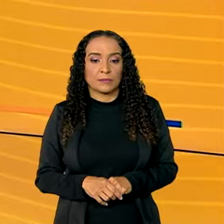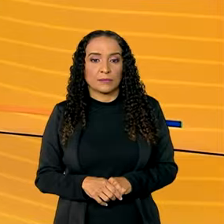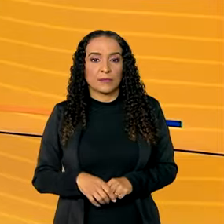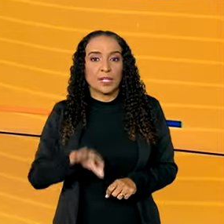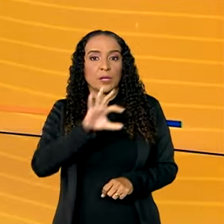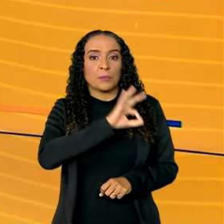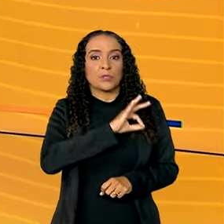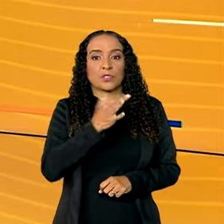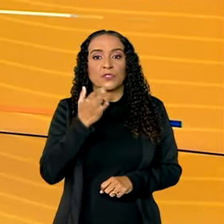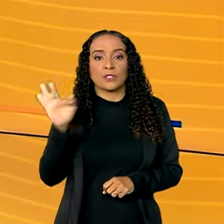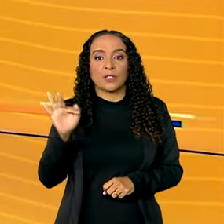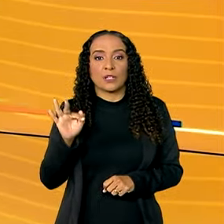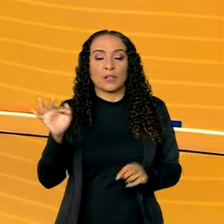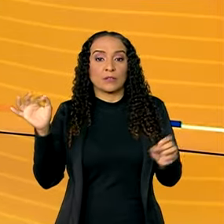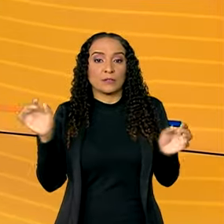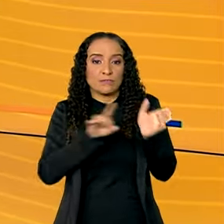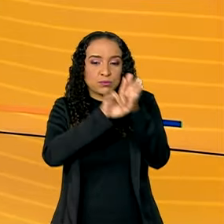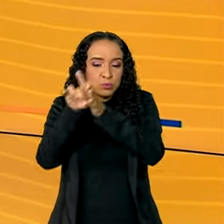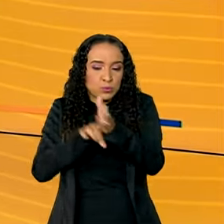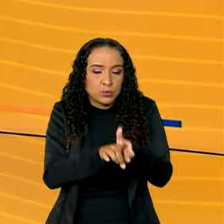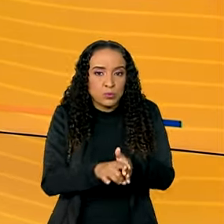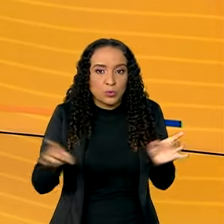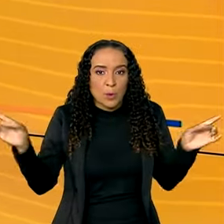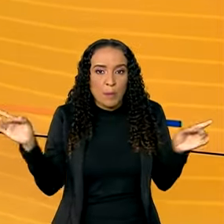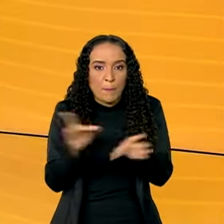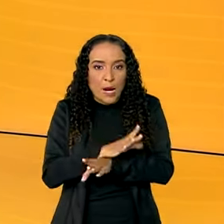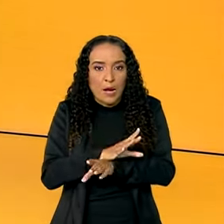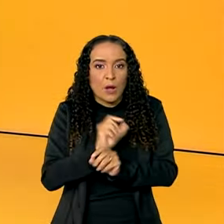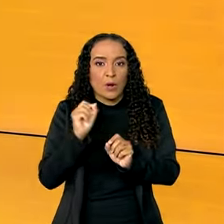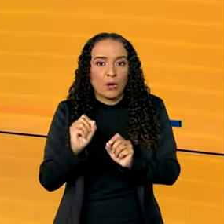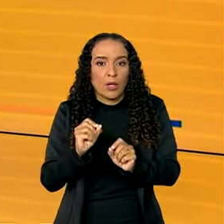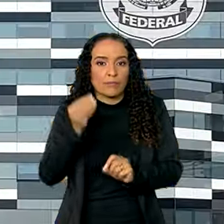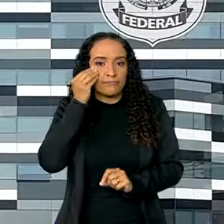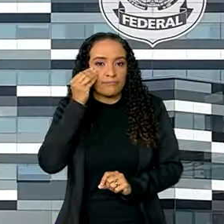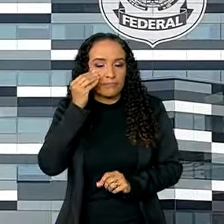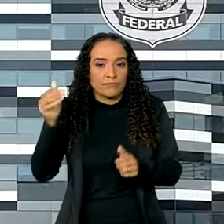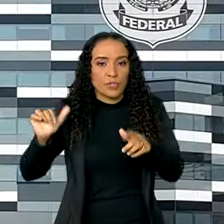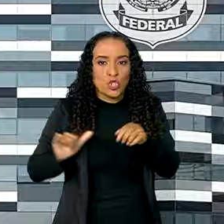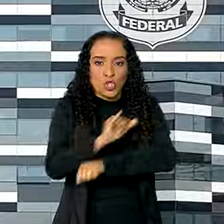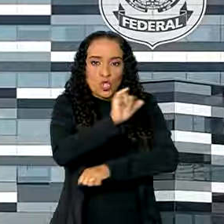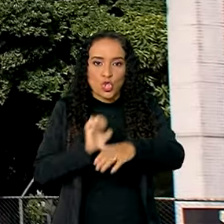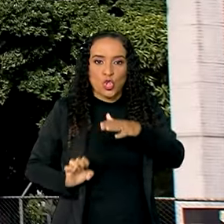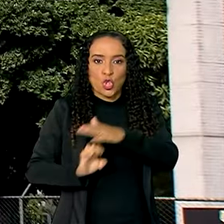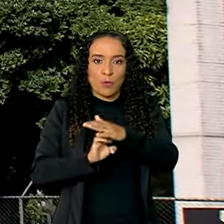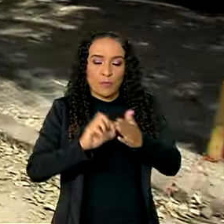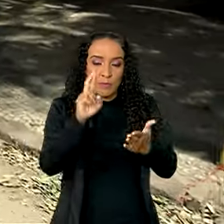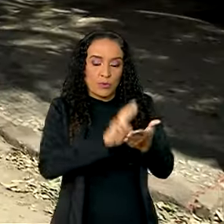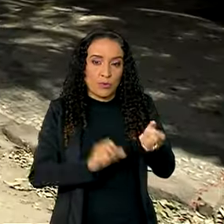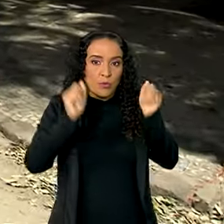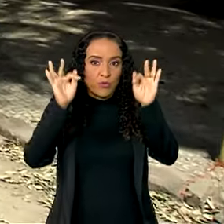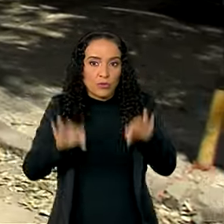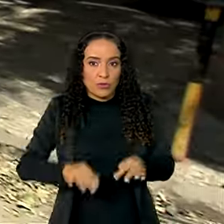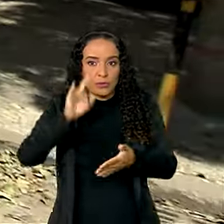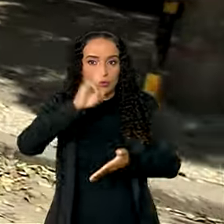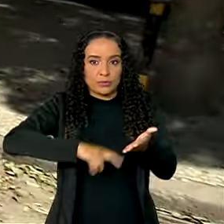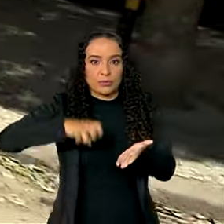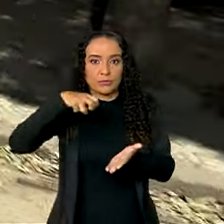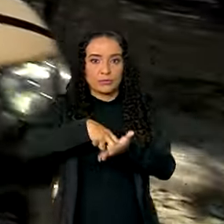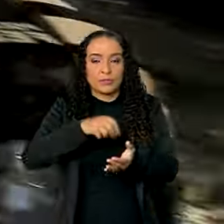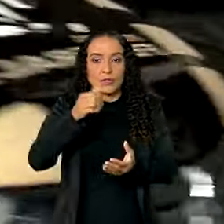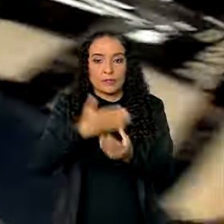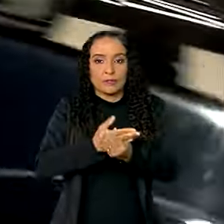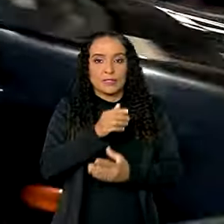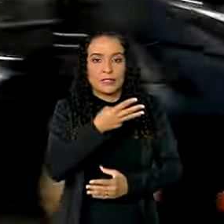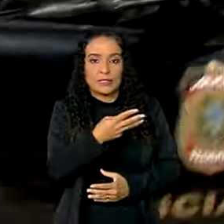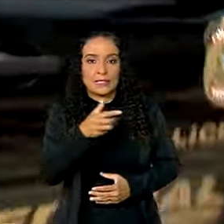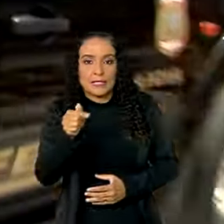Polícia Federal conclui investigação que apurou a tentativa de golpe. Relatório final indicia 37 integrantes